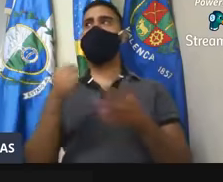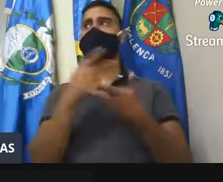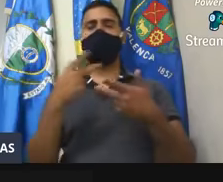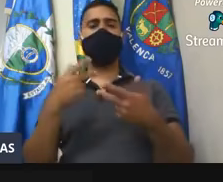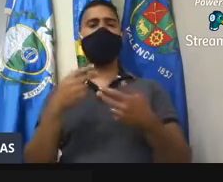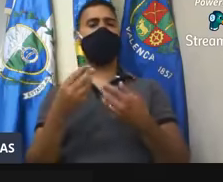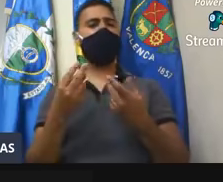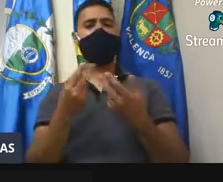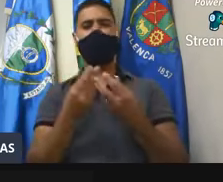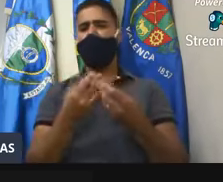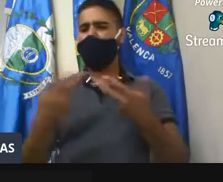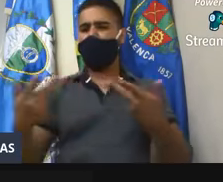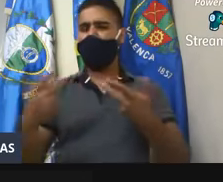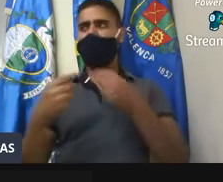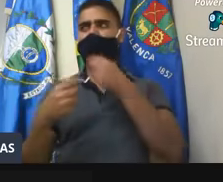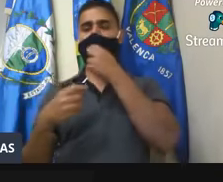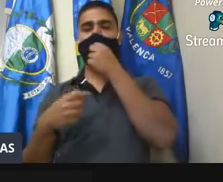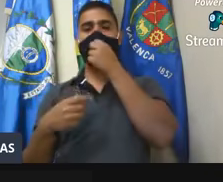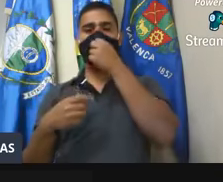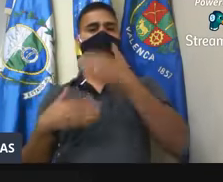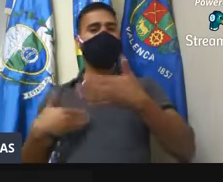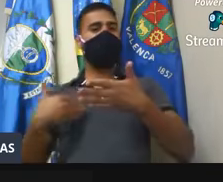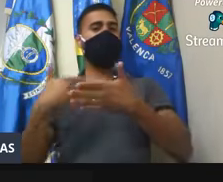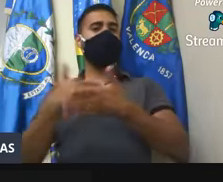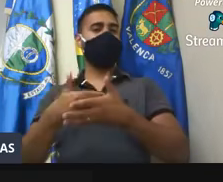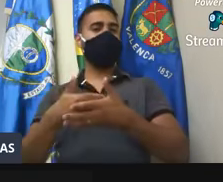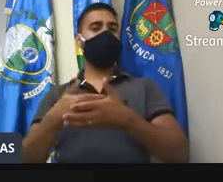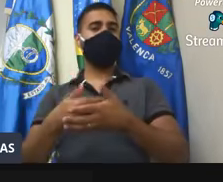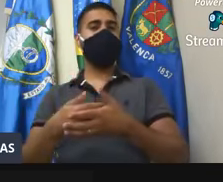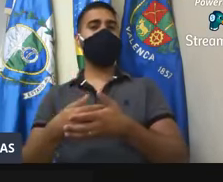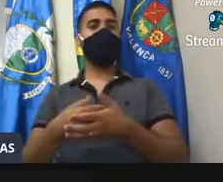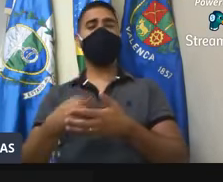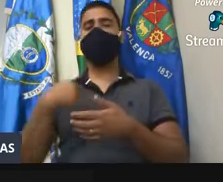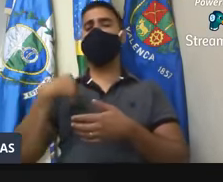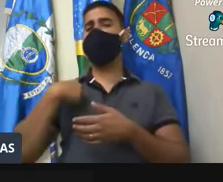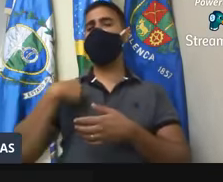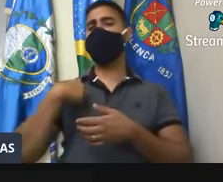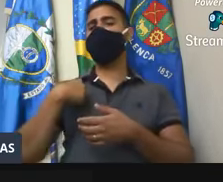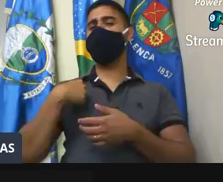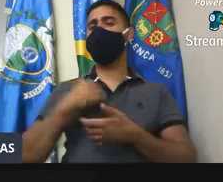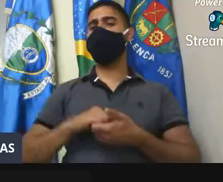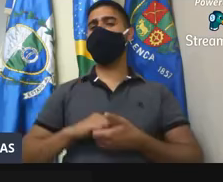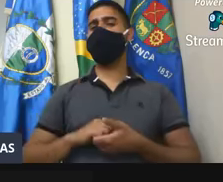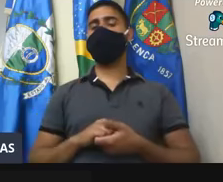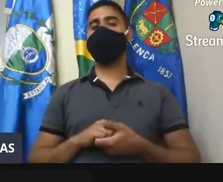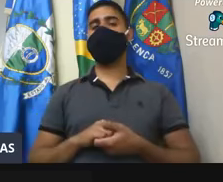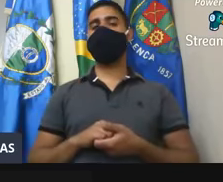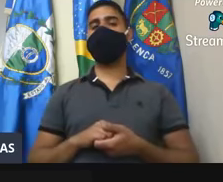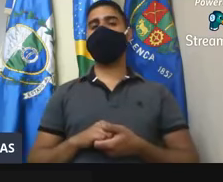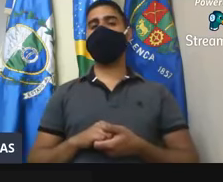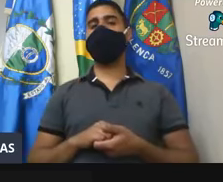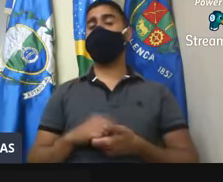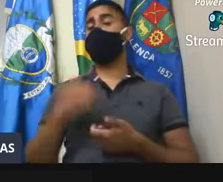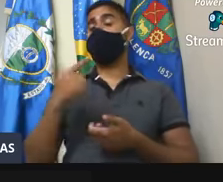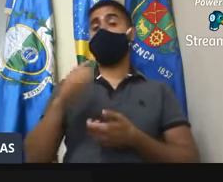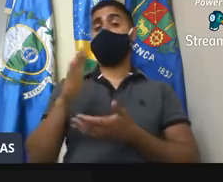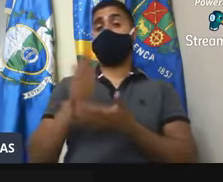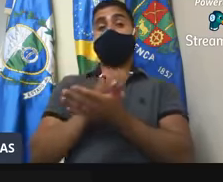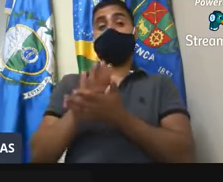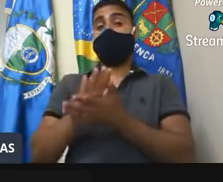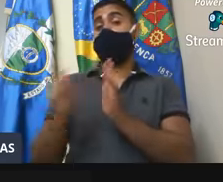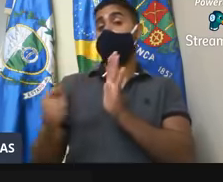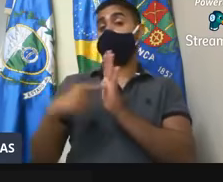muitas que nós estamos enfrentando. Então, vereador, não, vamos dizer assim, nada contra a vossa excelência,